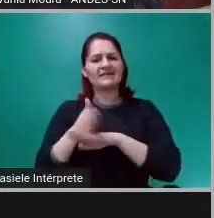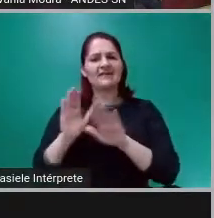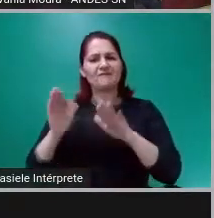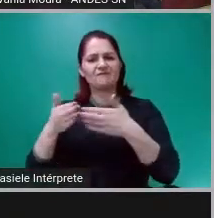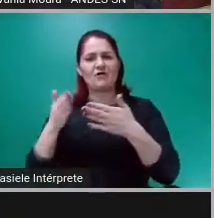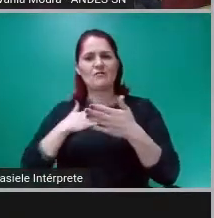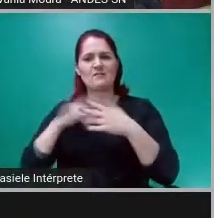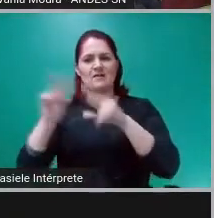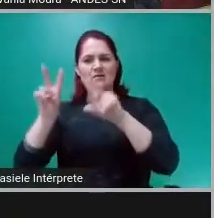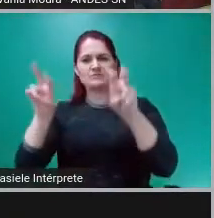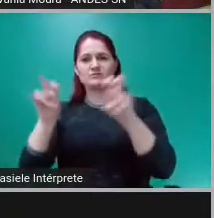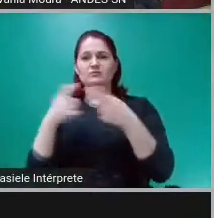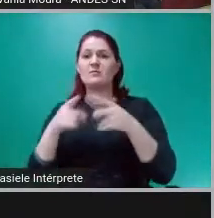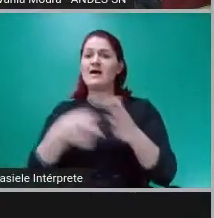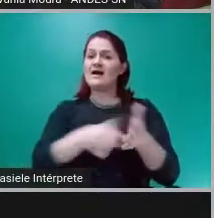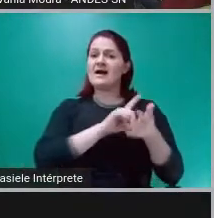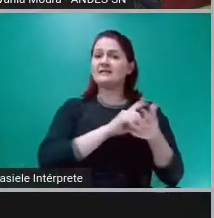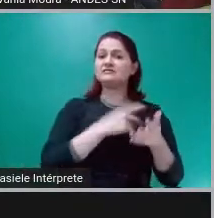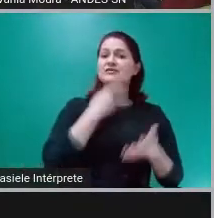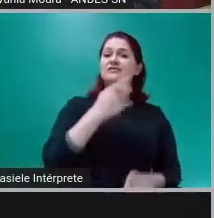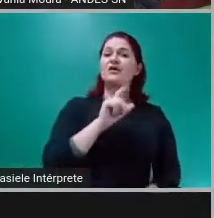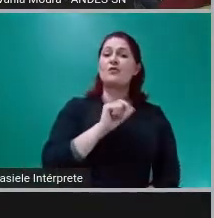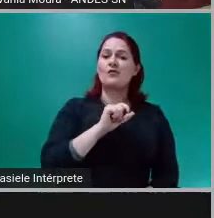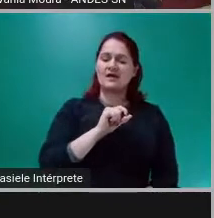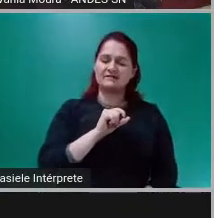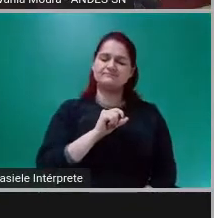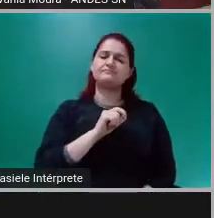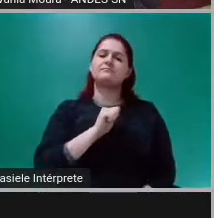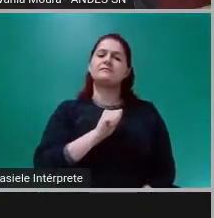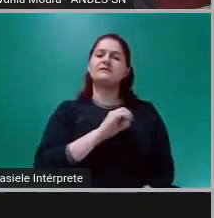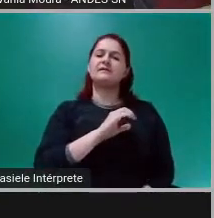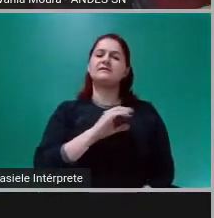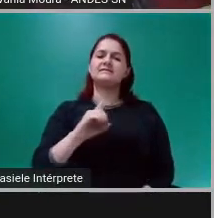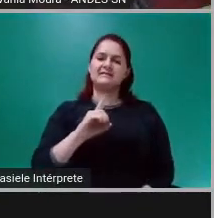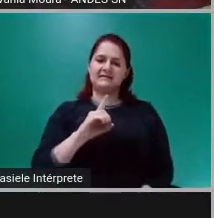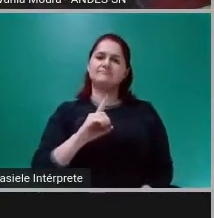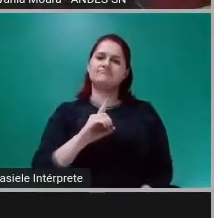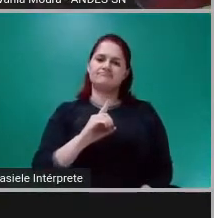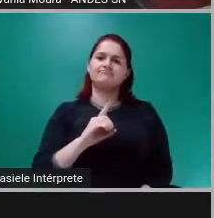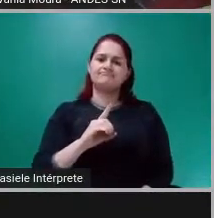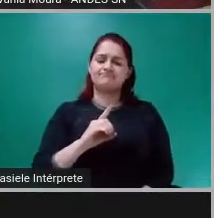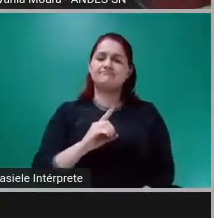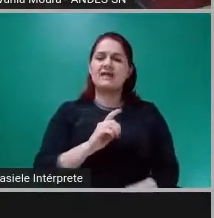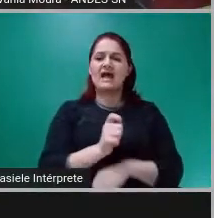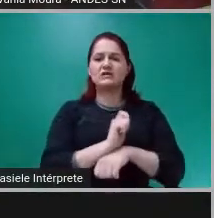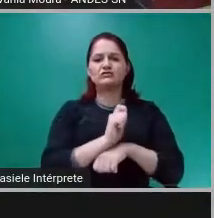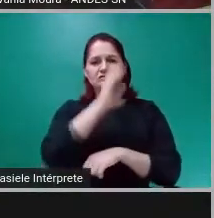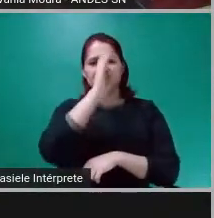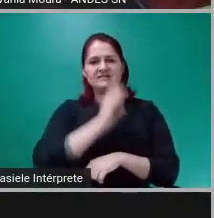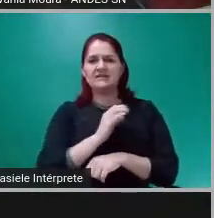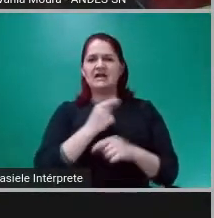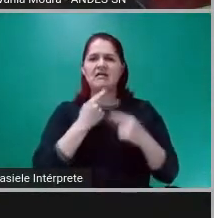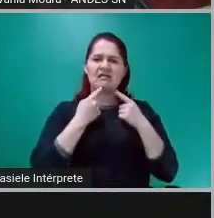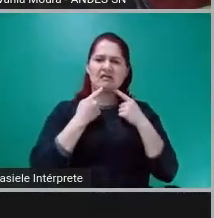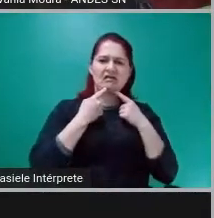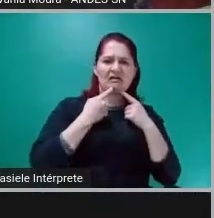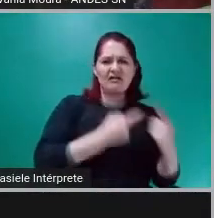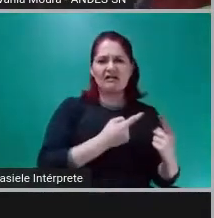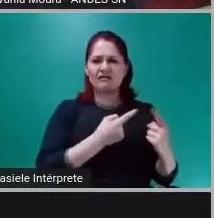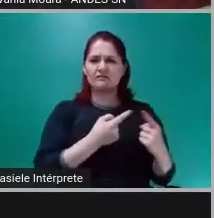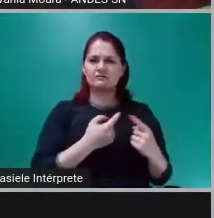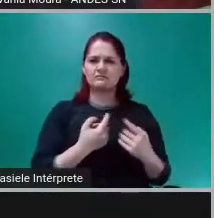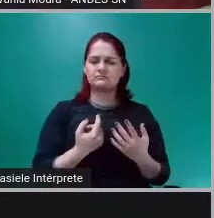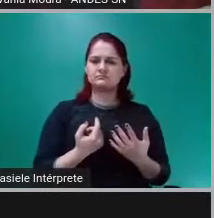criticada, inclusive por pessoas que não deveriam criticar, que vêm pela